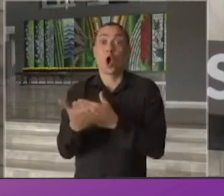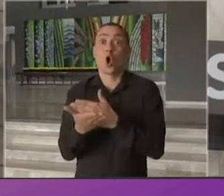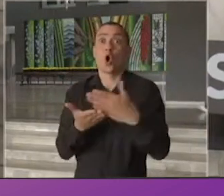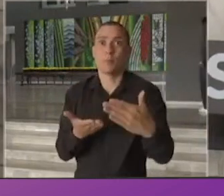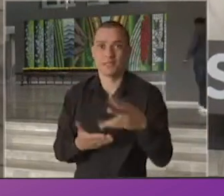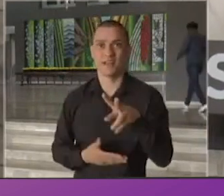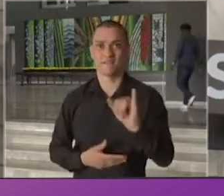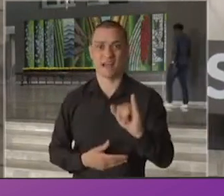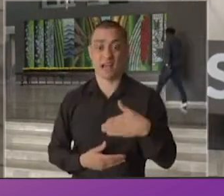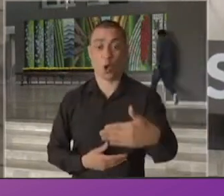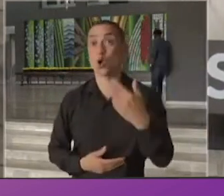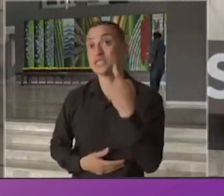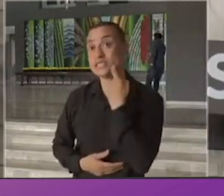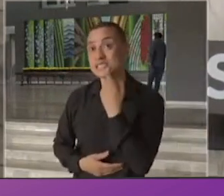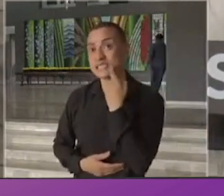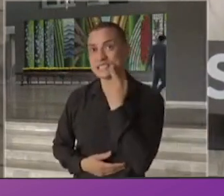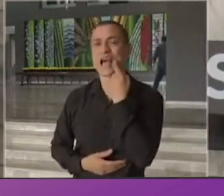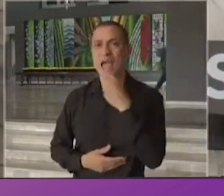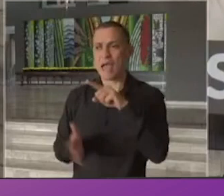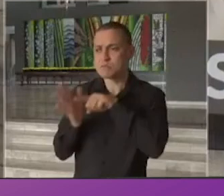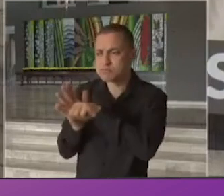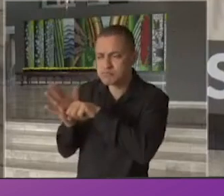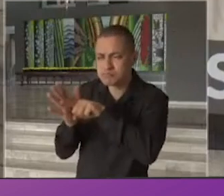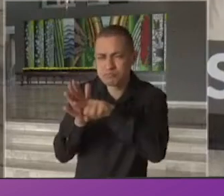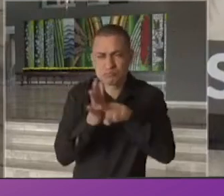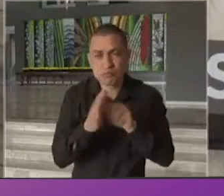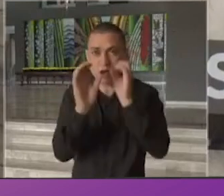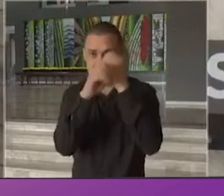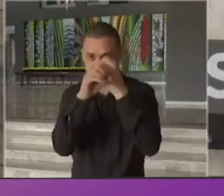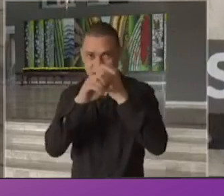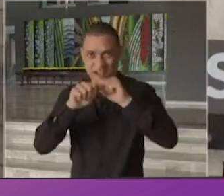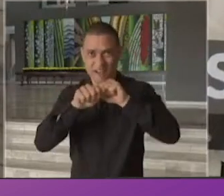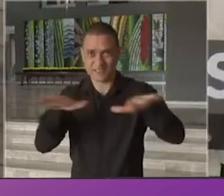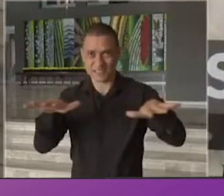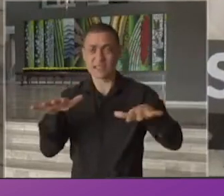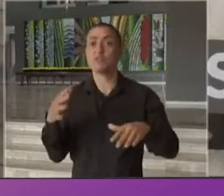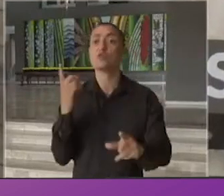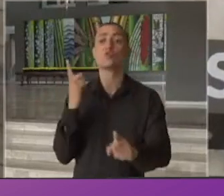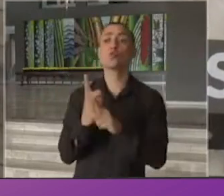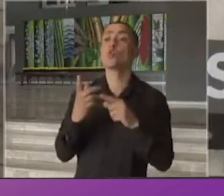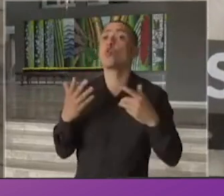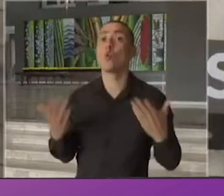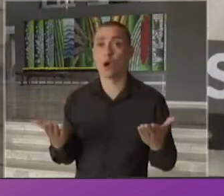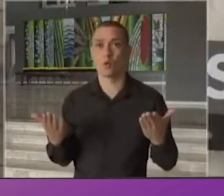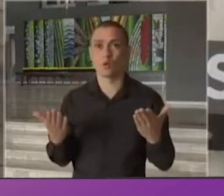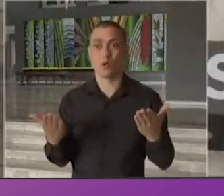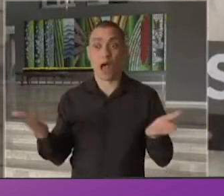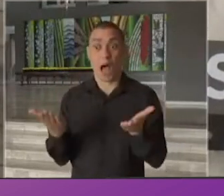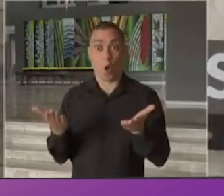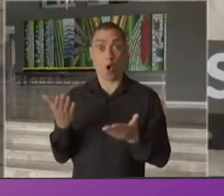que será nessa sexta-feira, de um inquérito epidemiológico. Nós vamos determinar qual é a atual